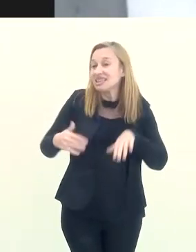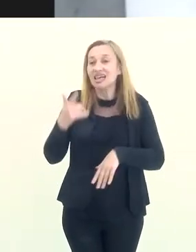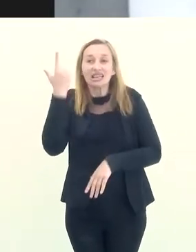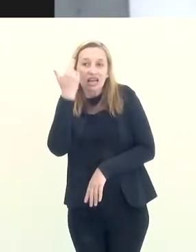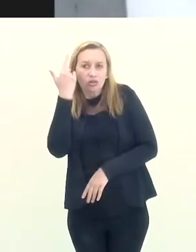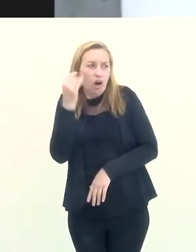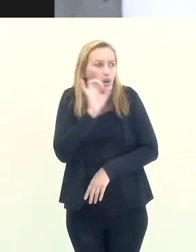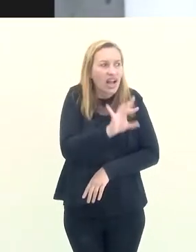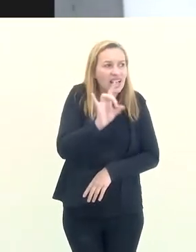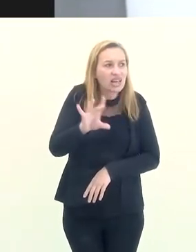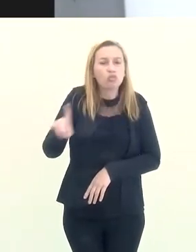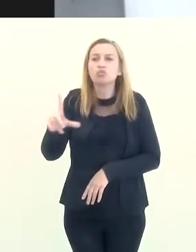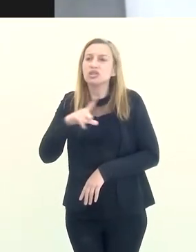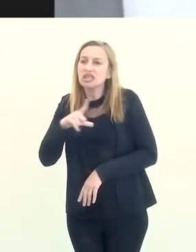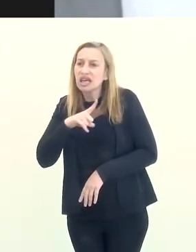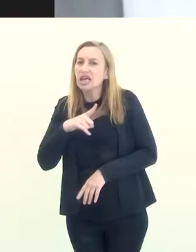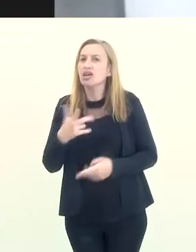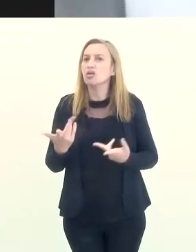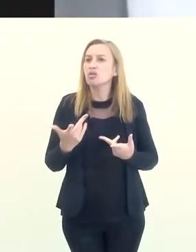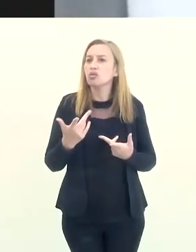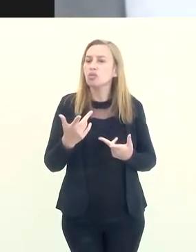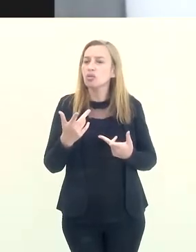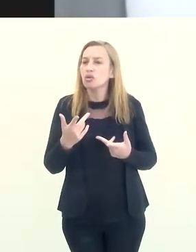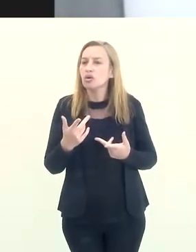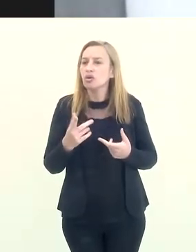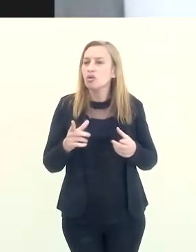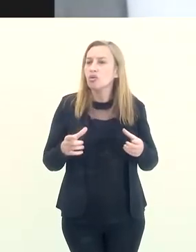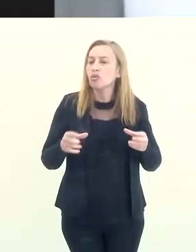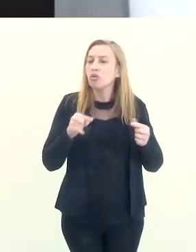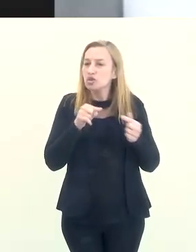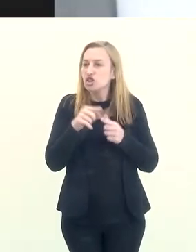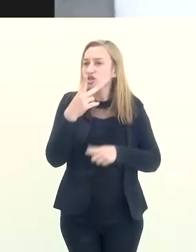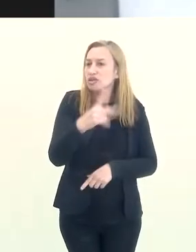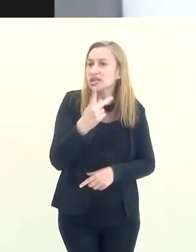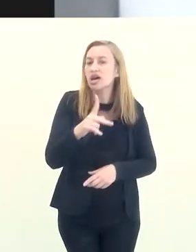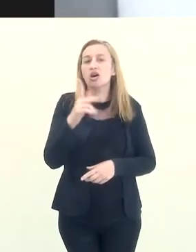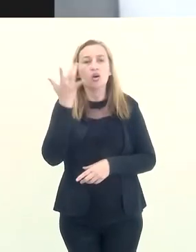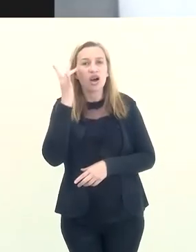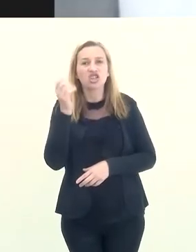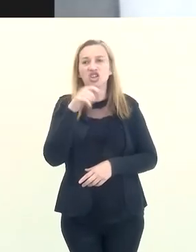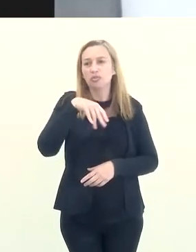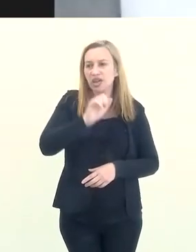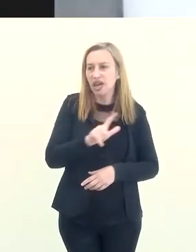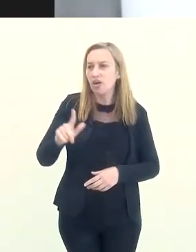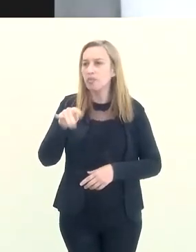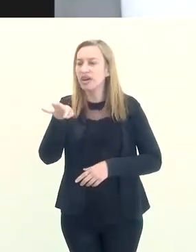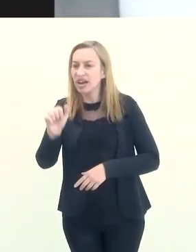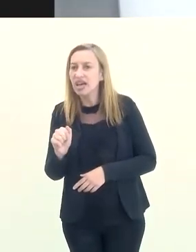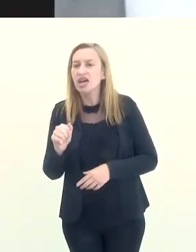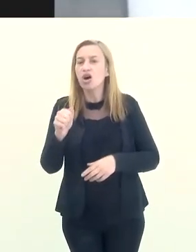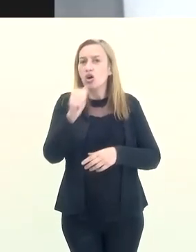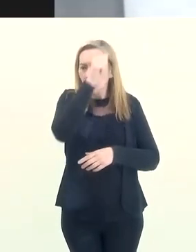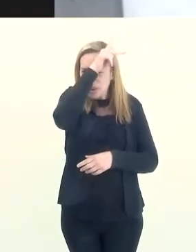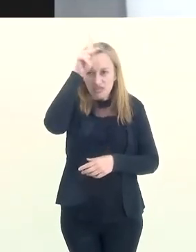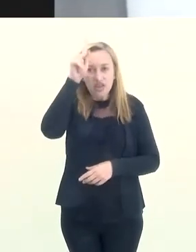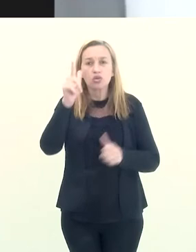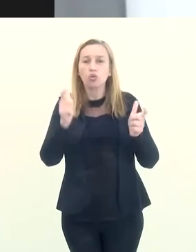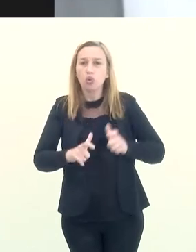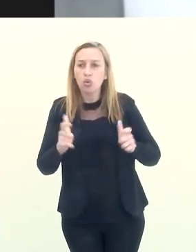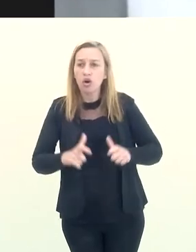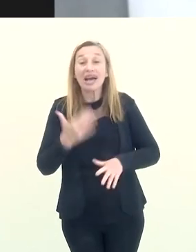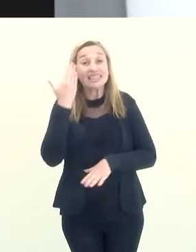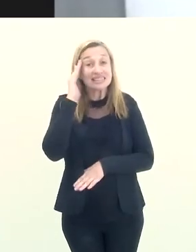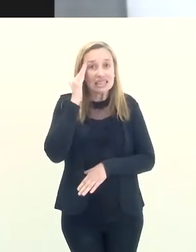naturais. Enfim, cada um tem uma vocação, cada um tem um apelo. No caso de Miguel Pereira, o prefeito, o governo